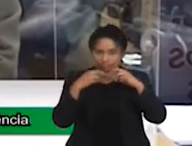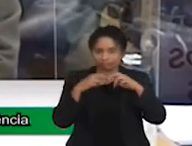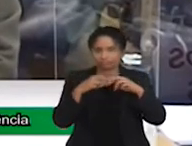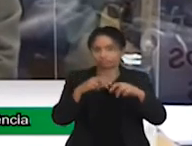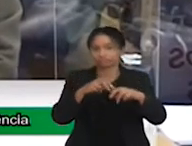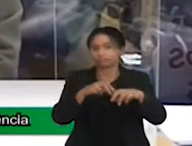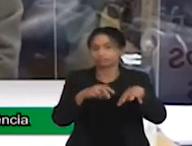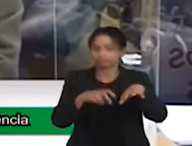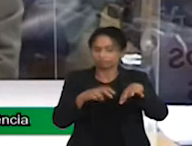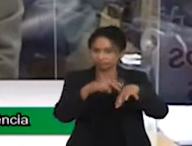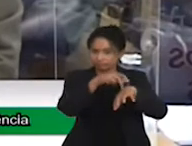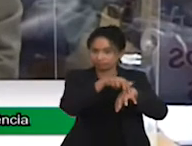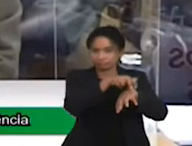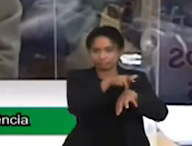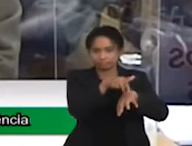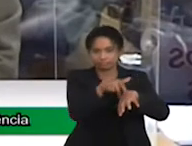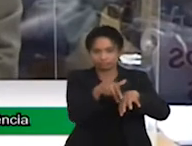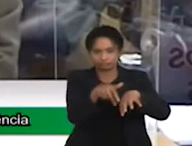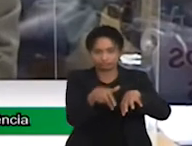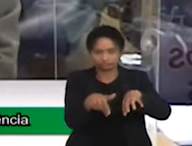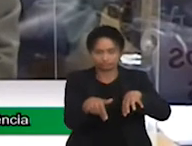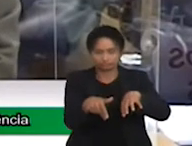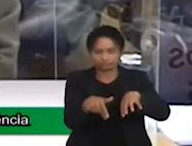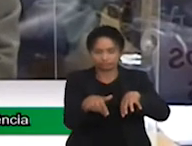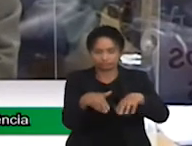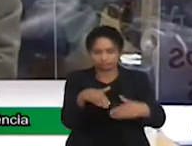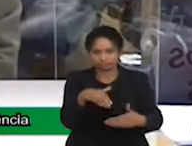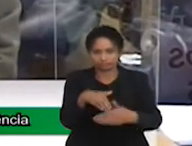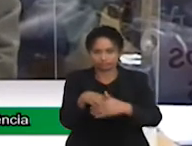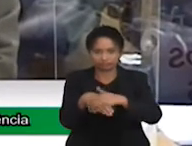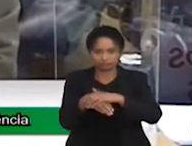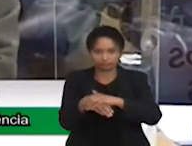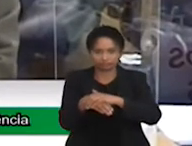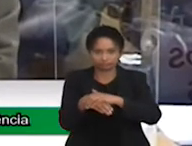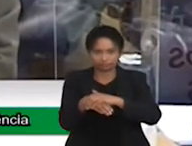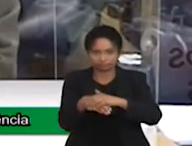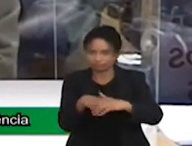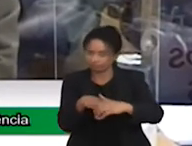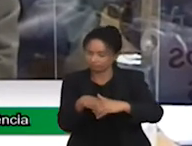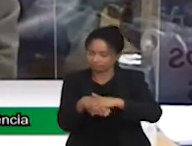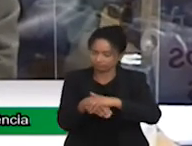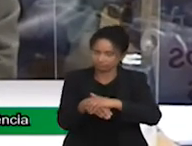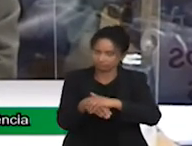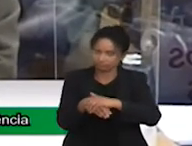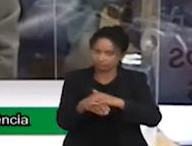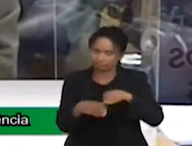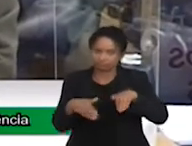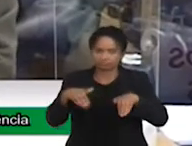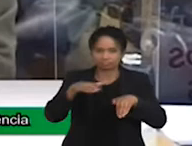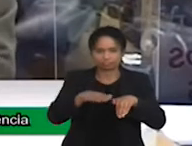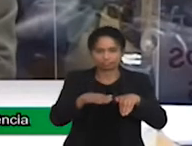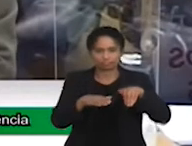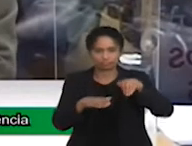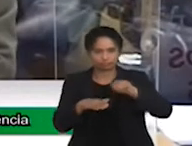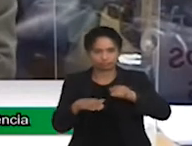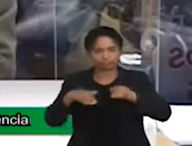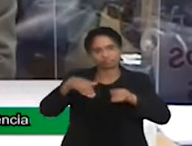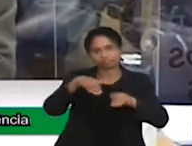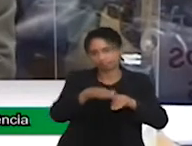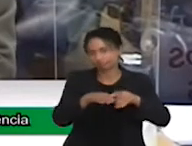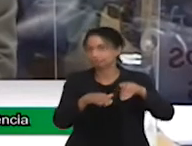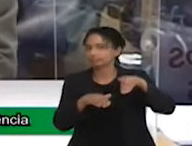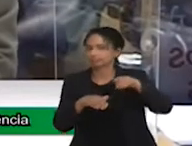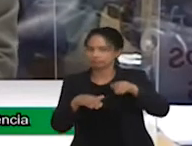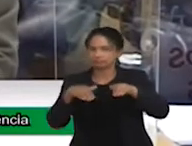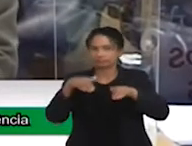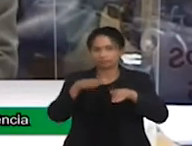encaixava no pé e subia, retomava a subir a escada. Isso foi no